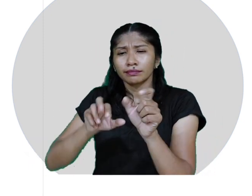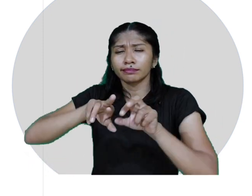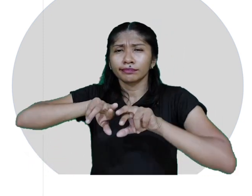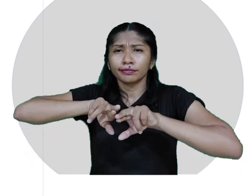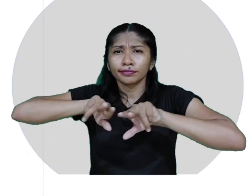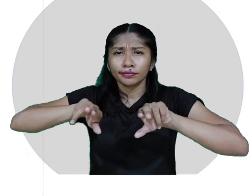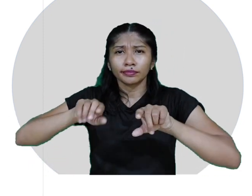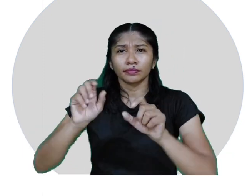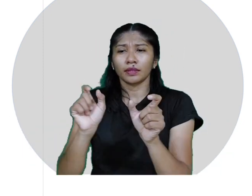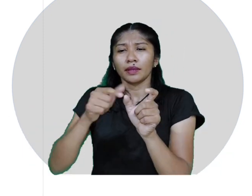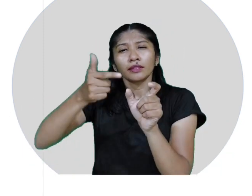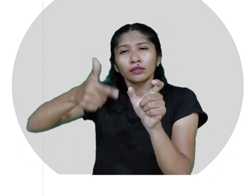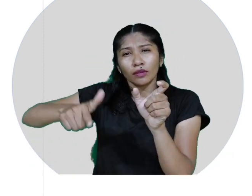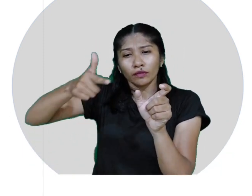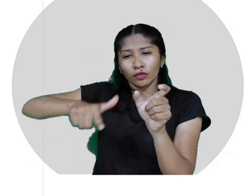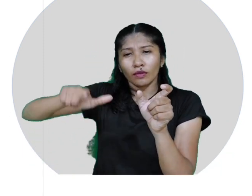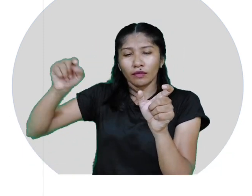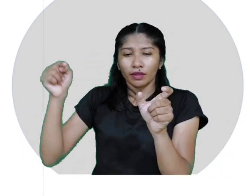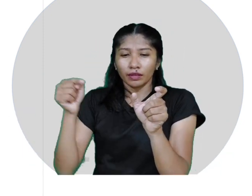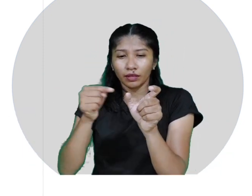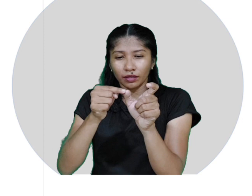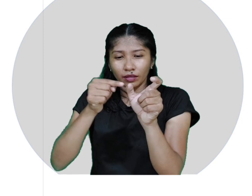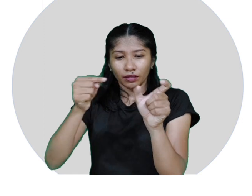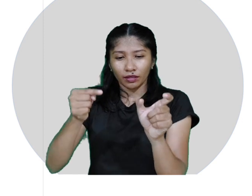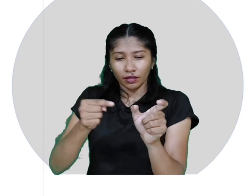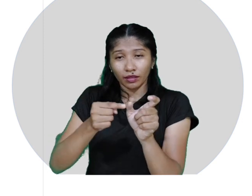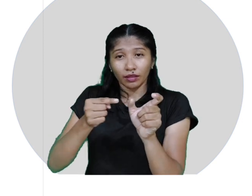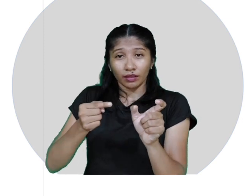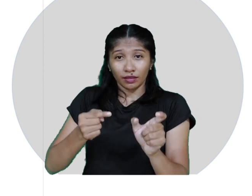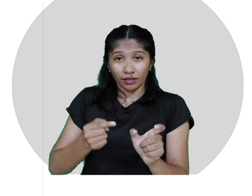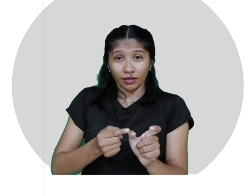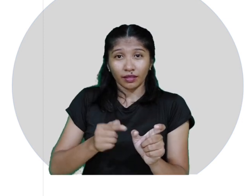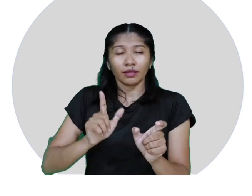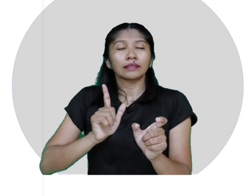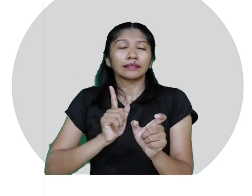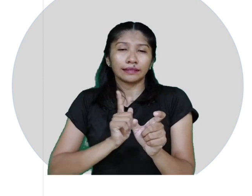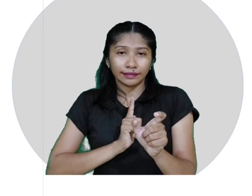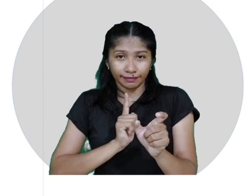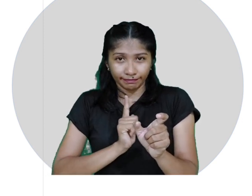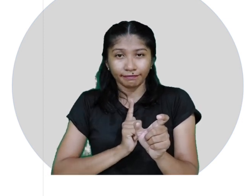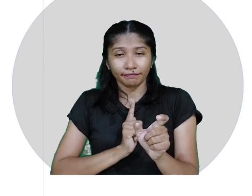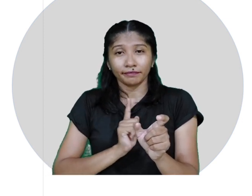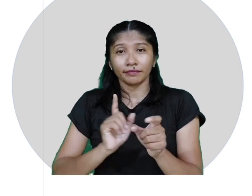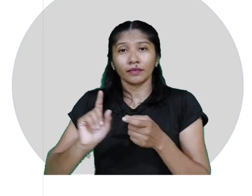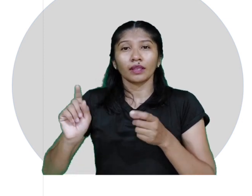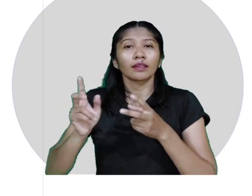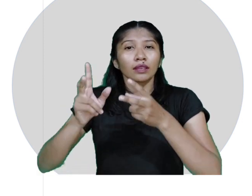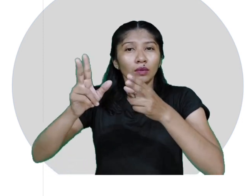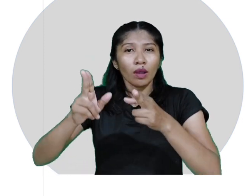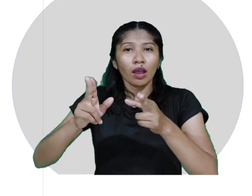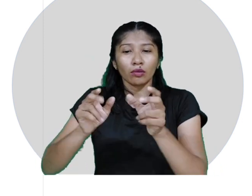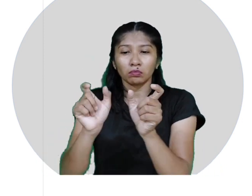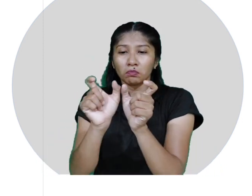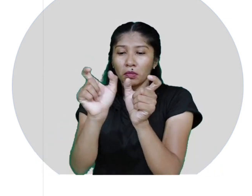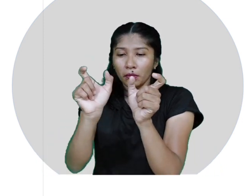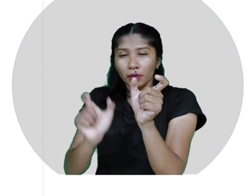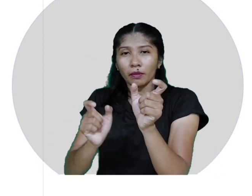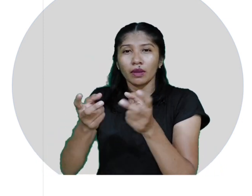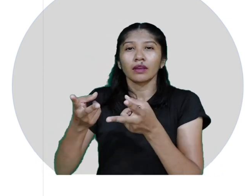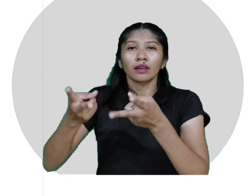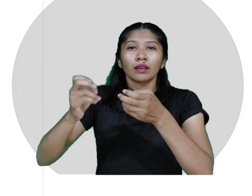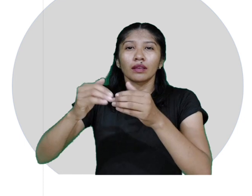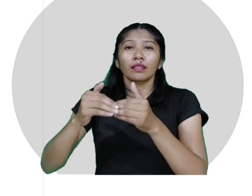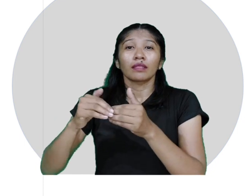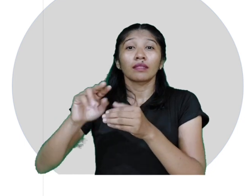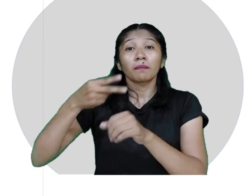nominativo e o vocativo singular, e também o genitivo singular, possuem as mesmas desinências que encontraremos no